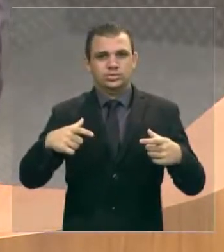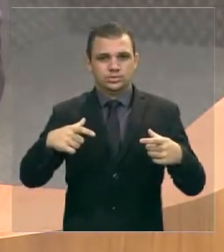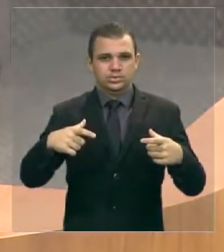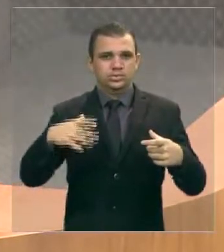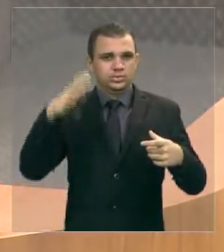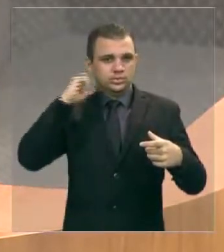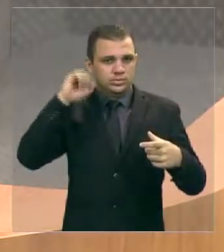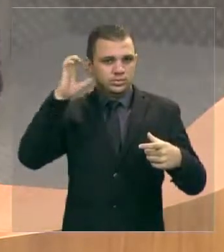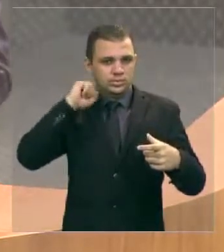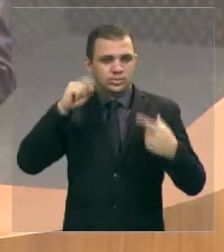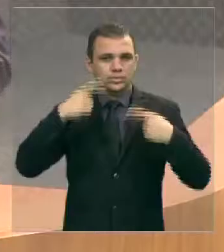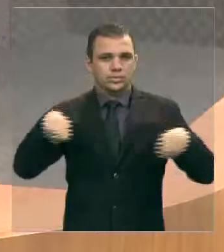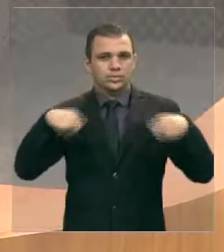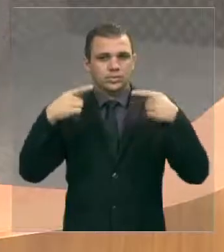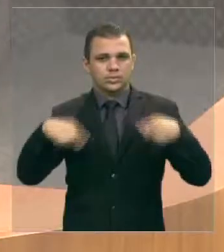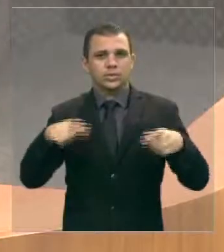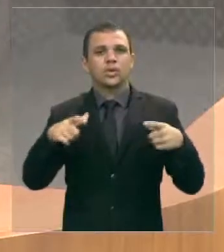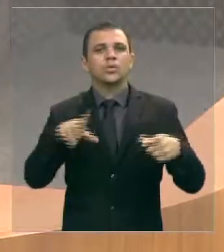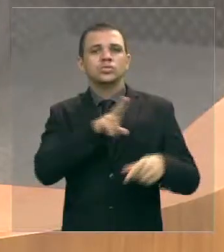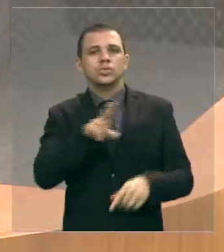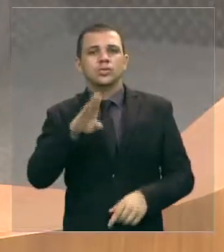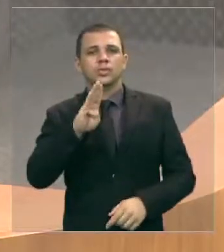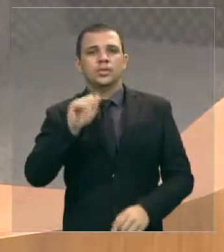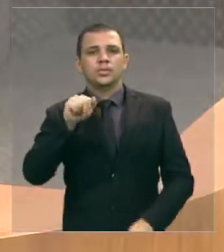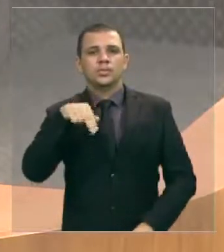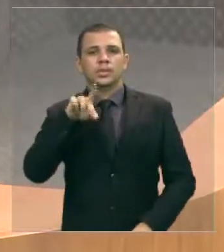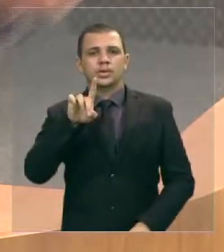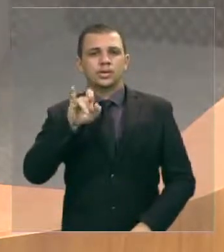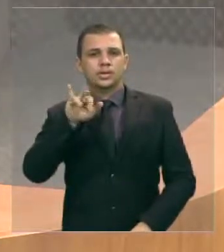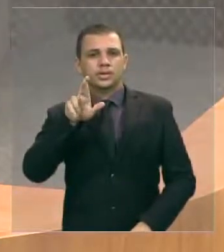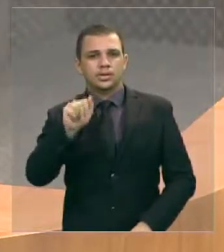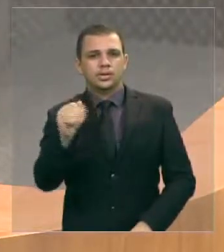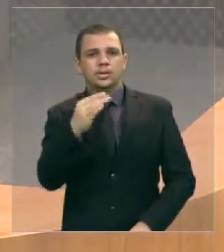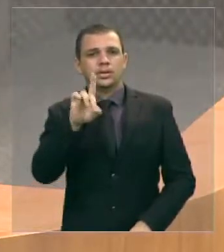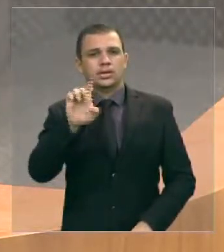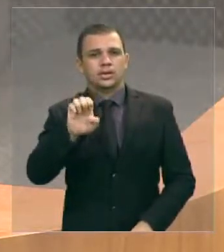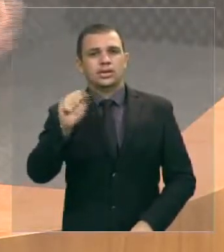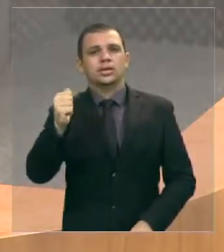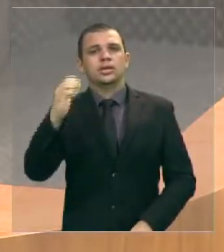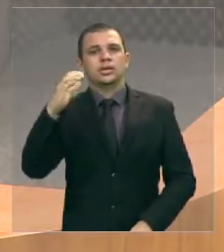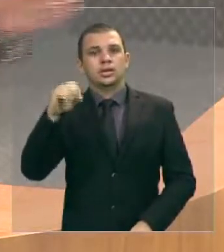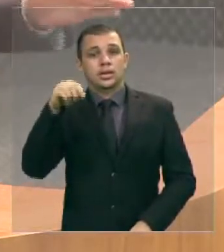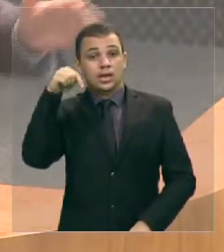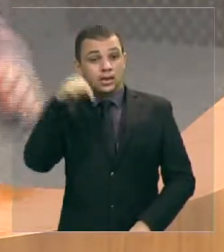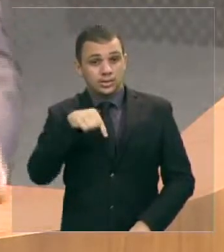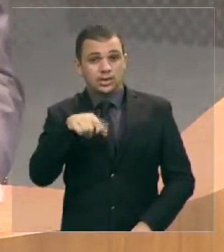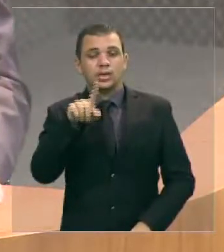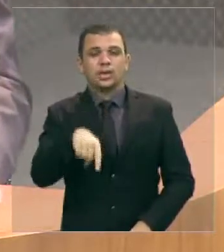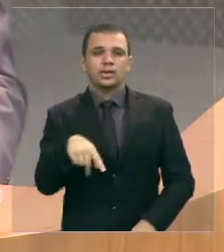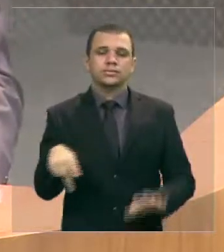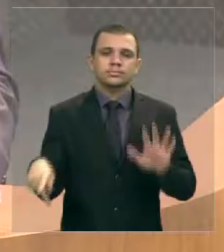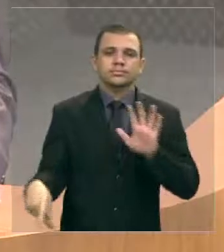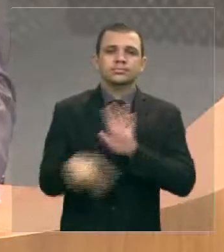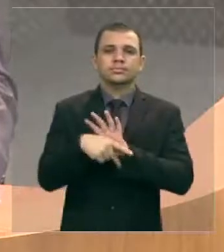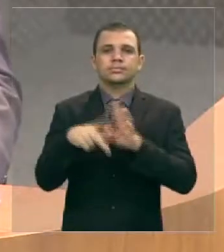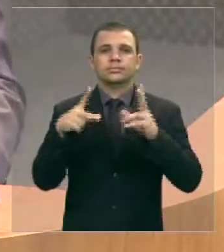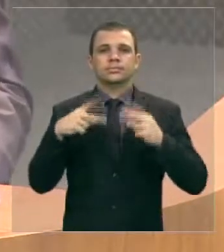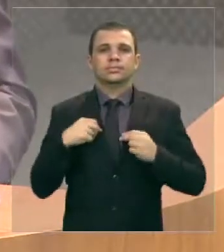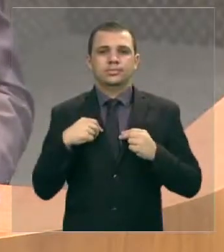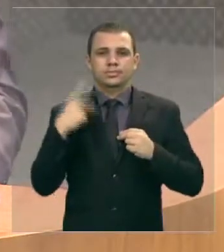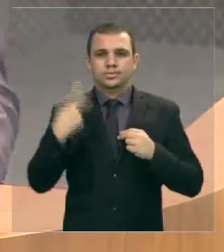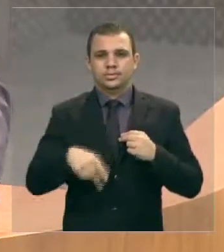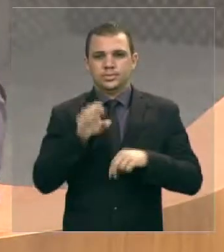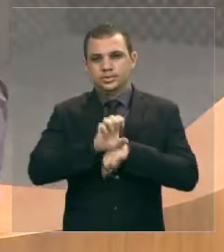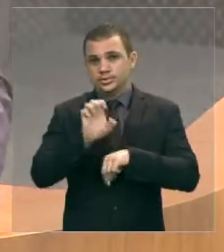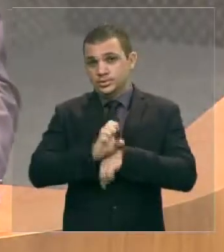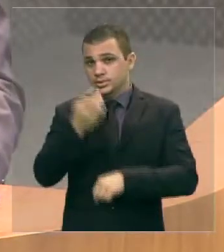como propriedade imaterial do Estado do Maranhão nós fizemos isso mas não houve qualquer estudo técnico não